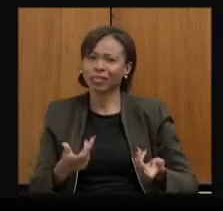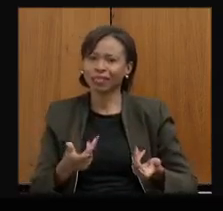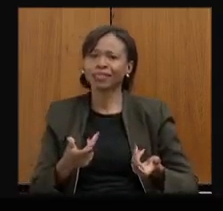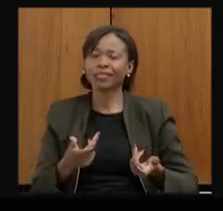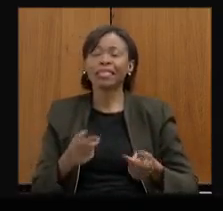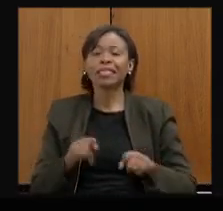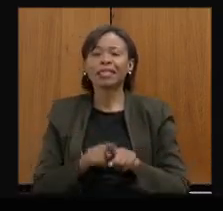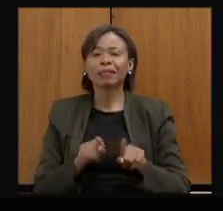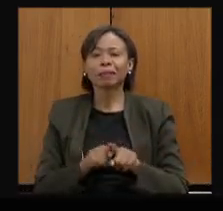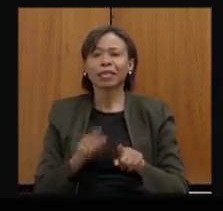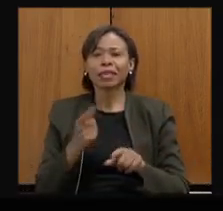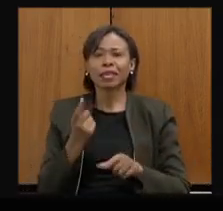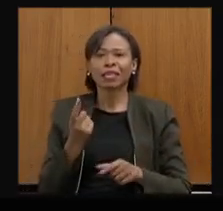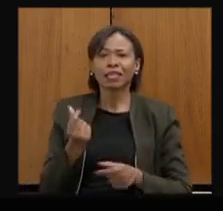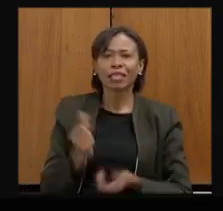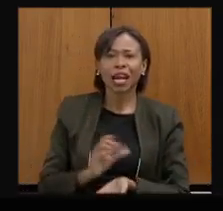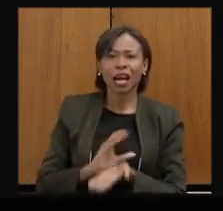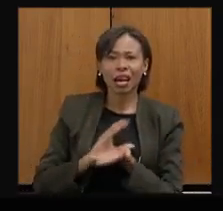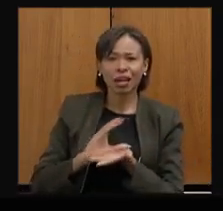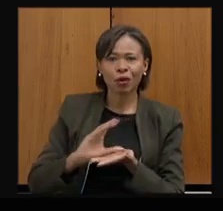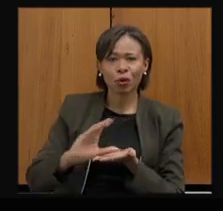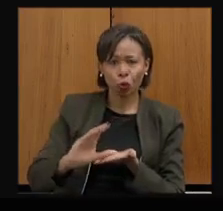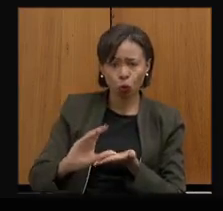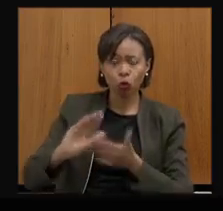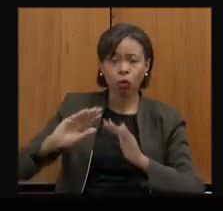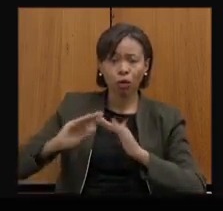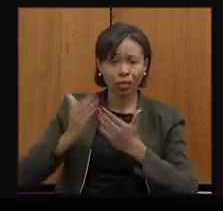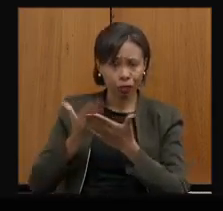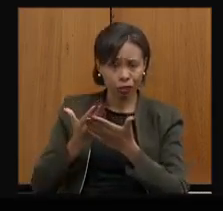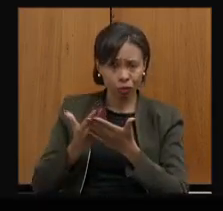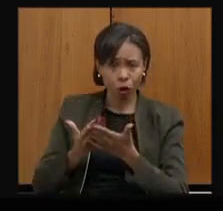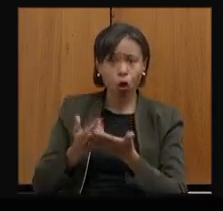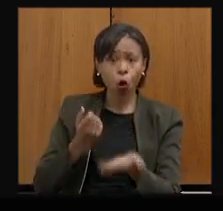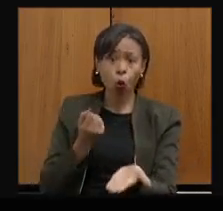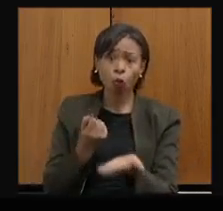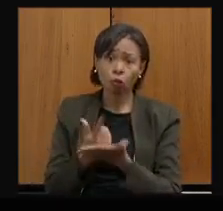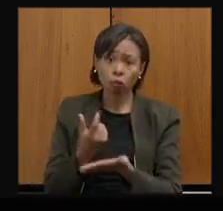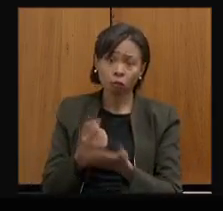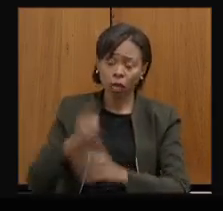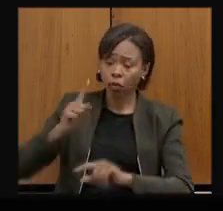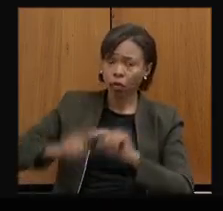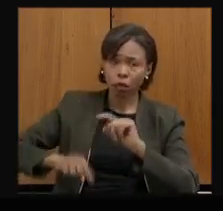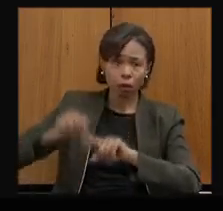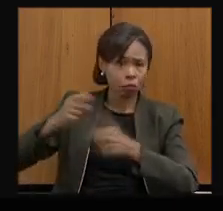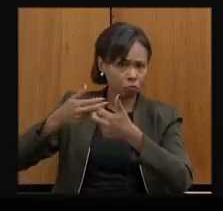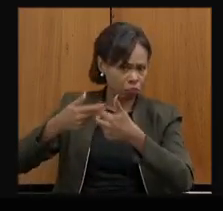passando recursos para que as escolas possam comprar equipamentos,